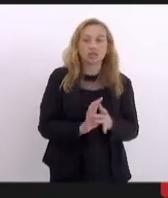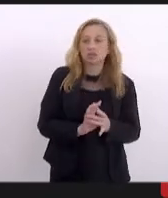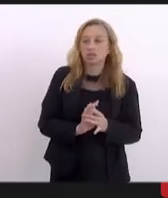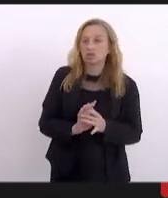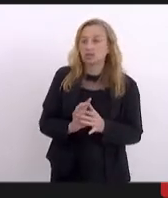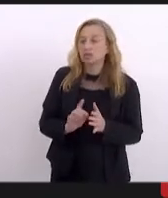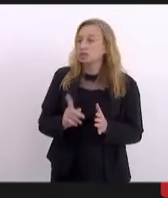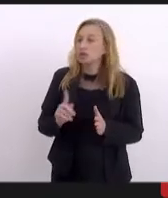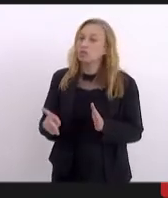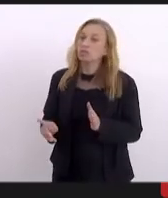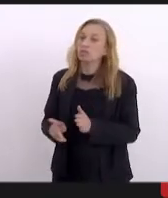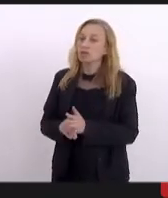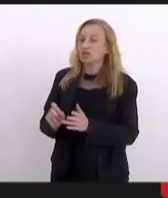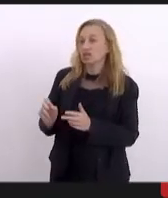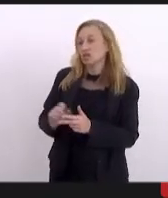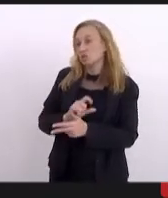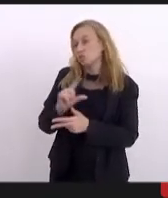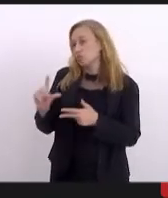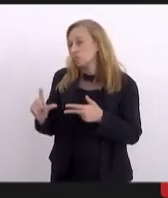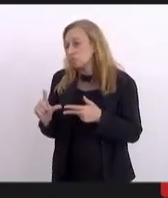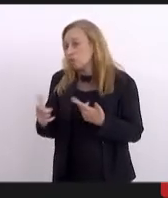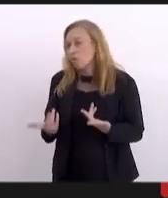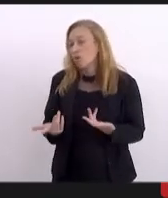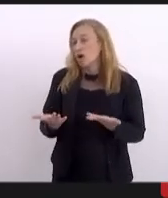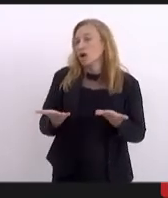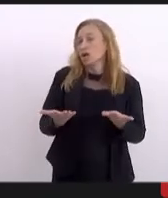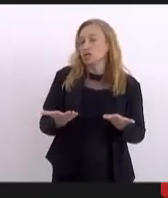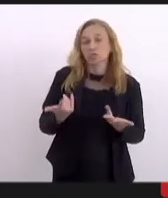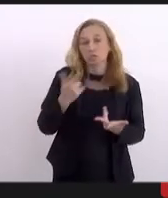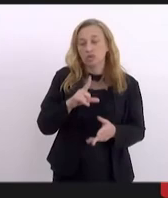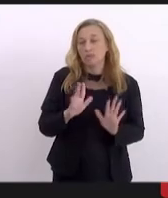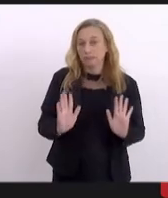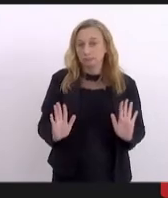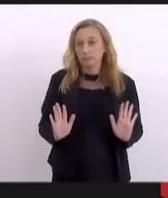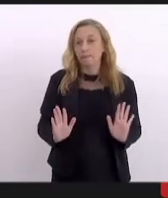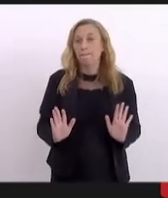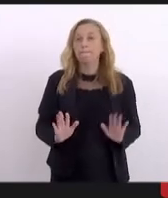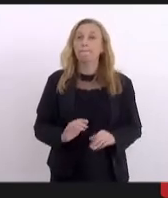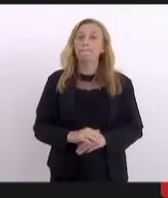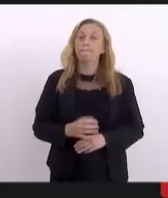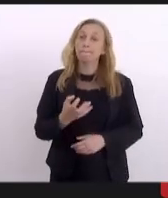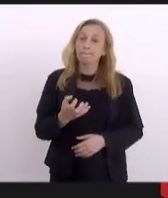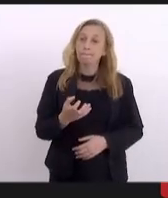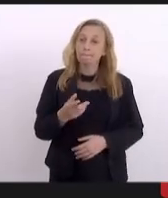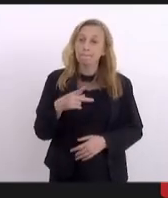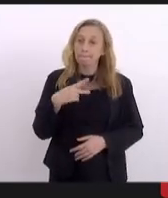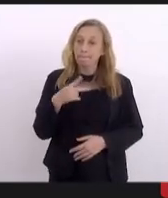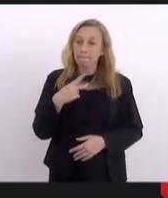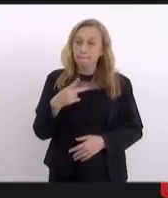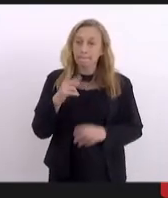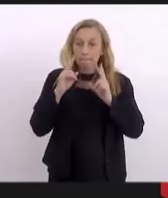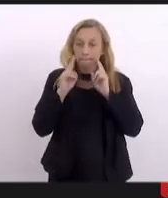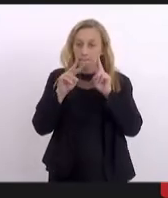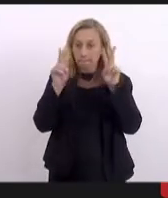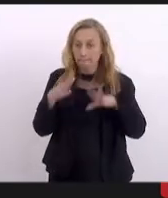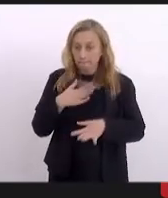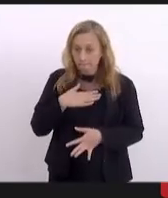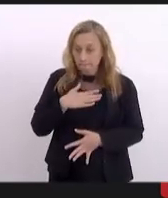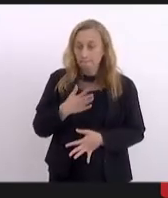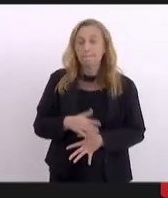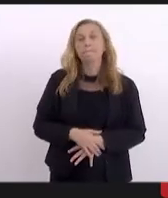do legislativo, porque senão não consegue. Mas, assim, eu queria só colocar esse ponto de vista, né,